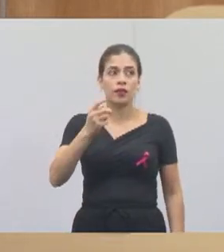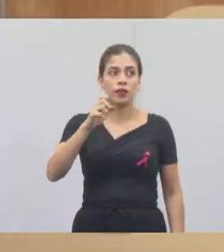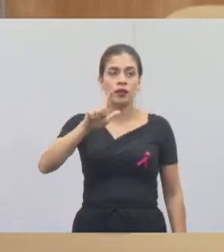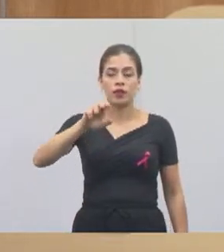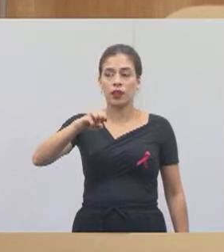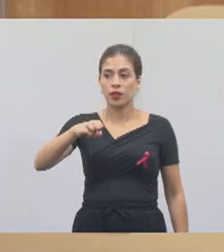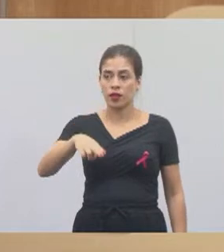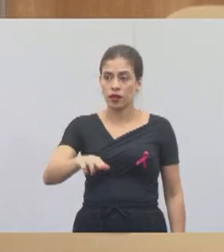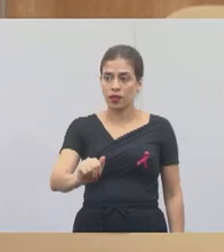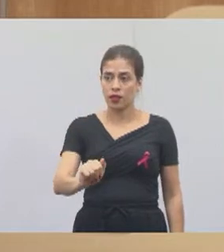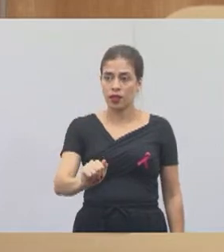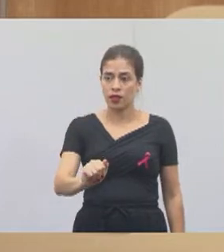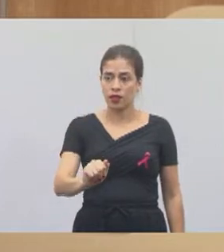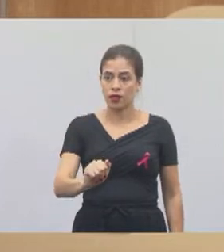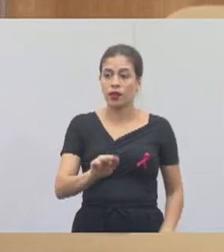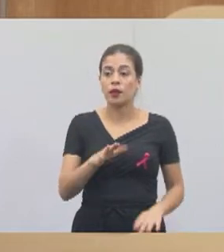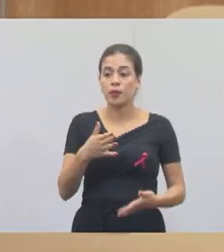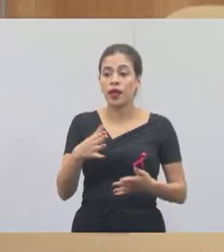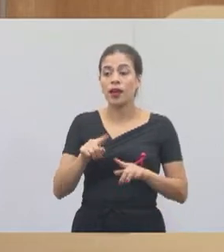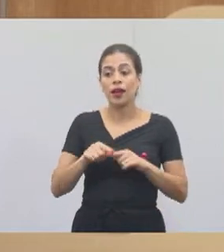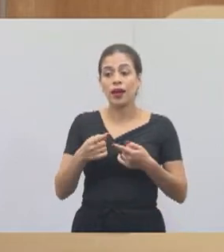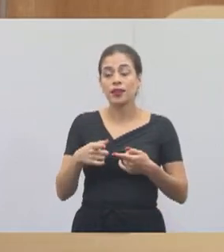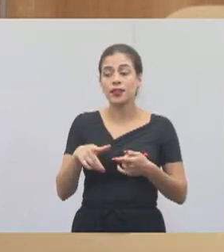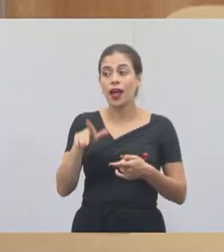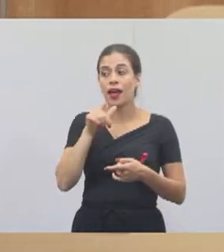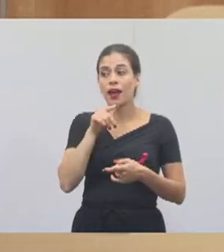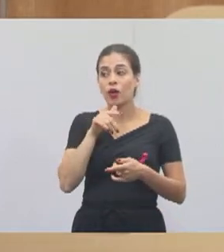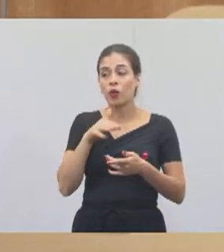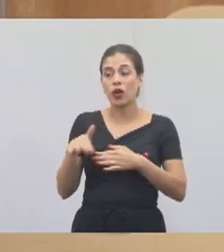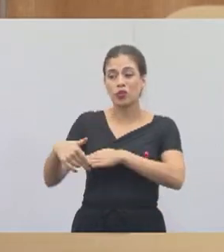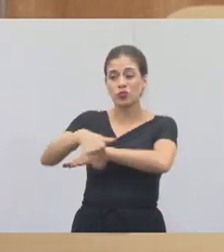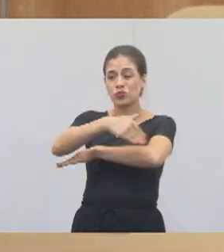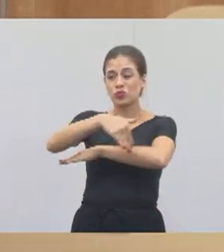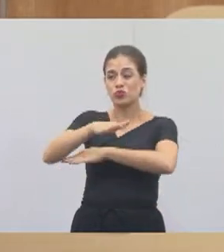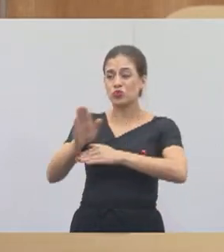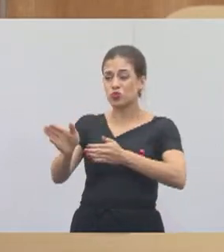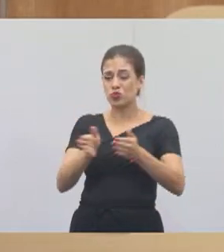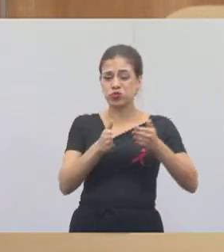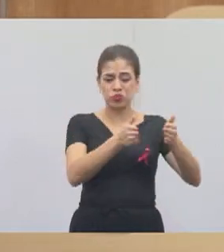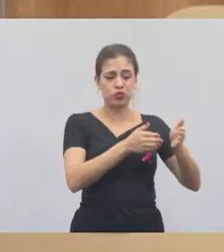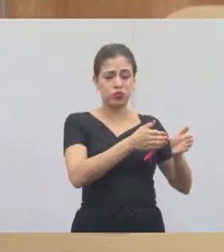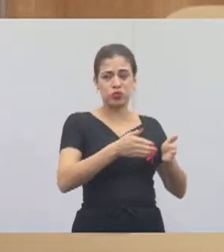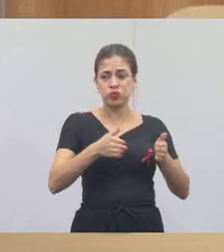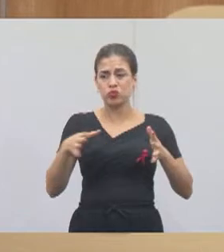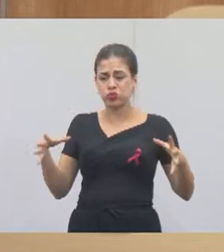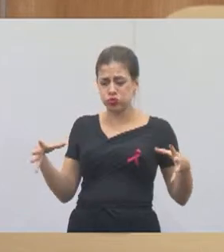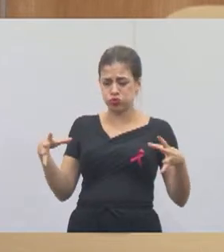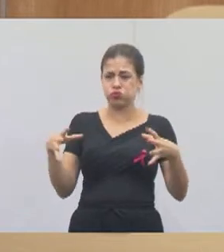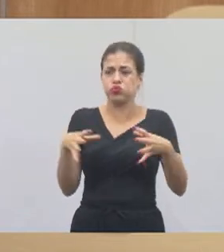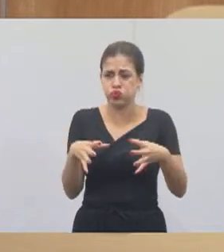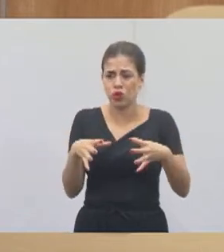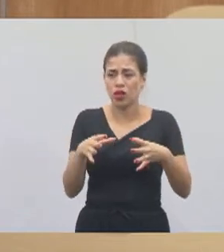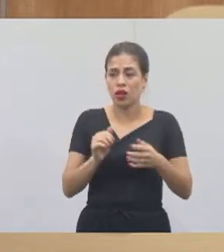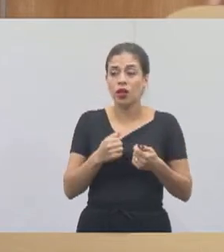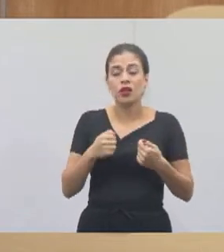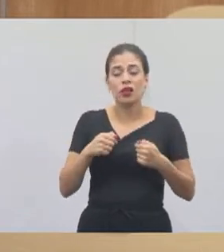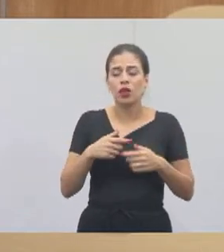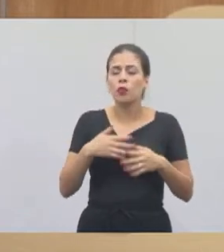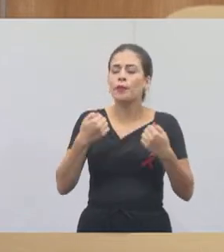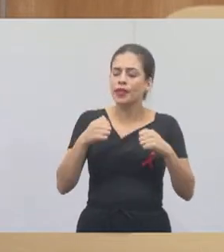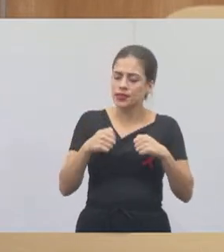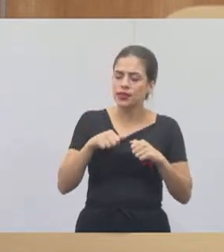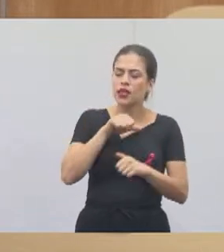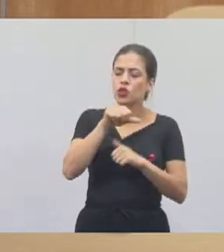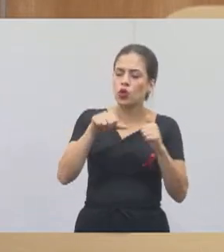Rua Santa Helena recebe água de várias ruas, acaba não comportando. Então, houve a necessidade